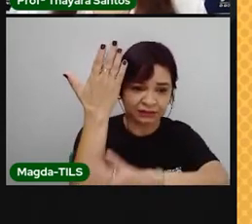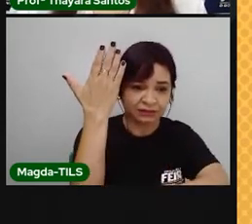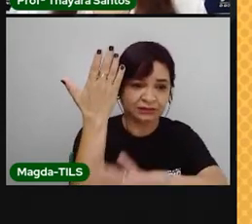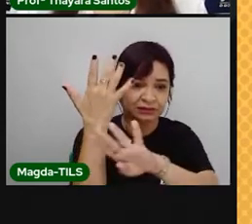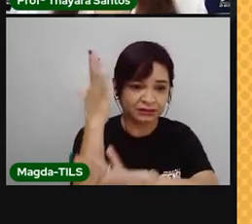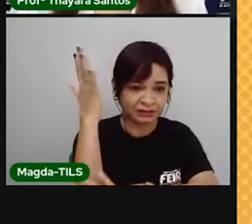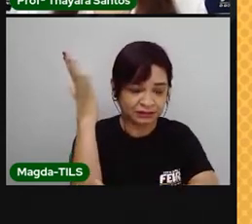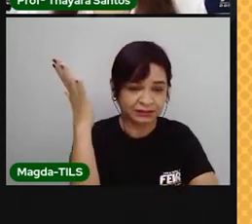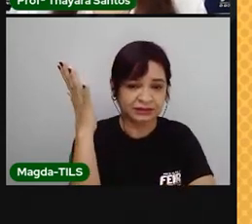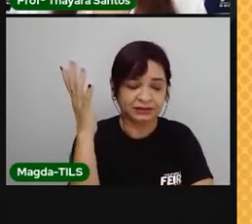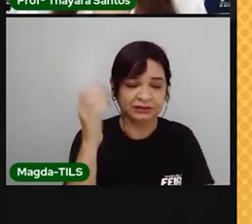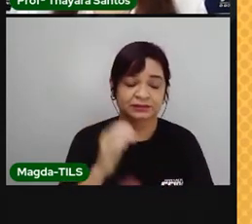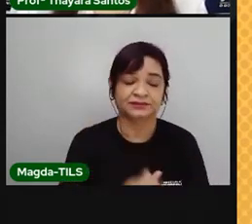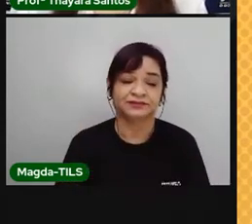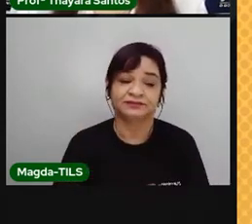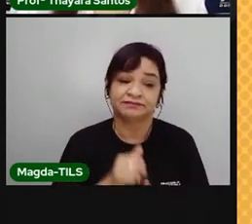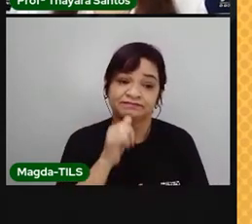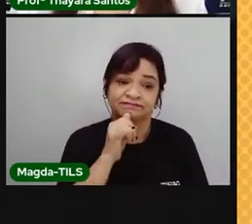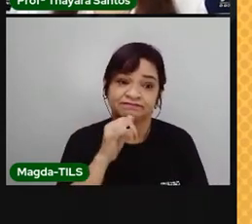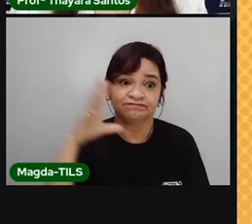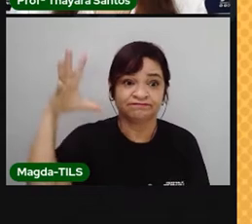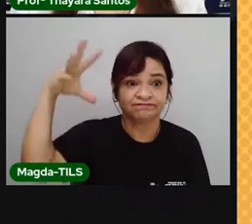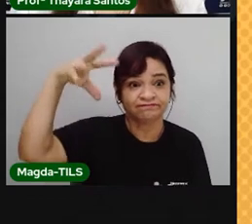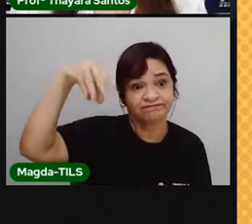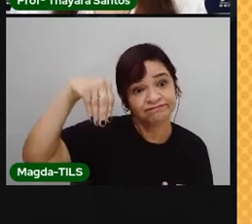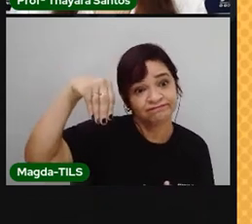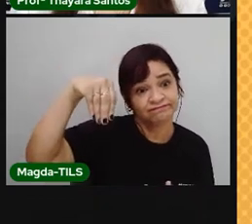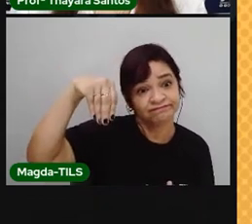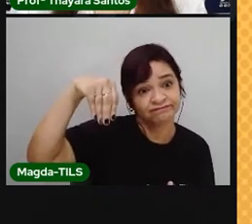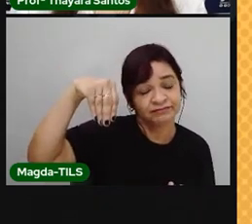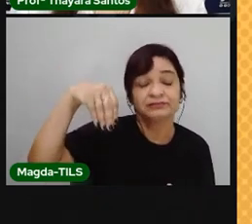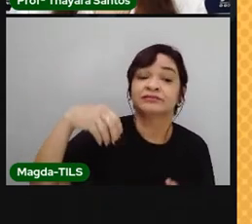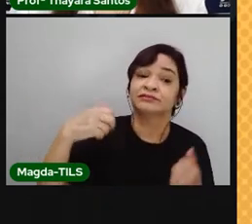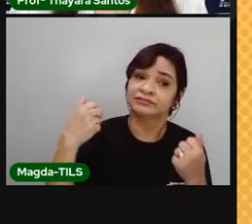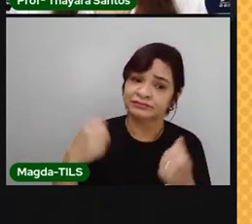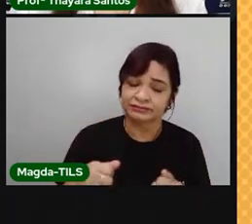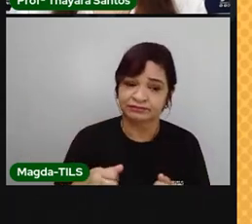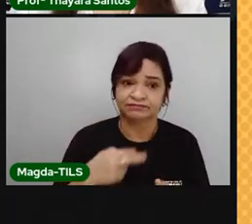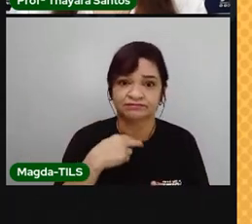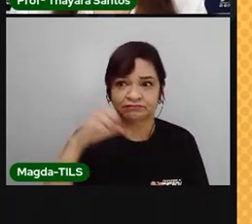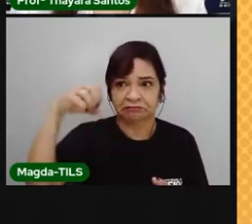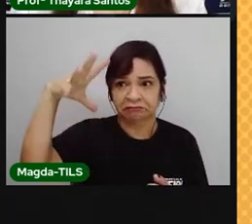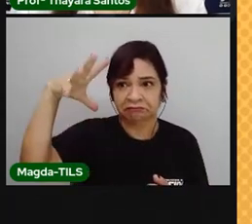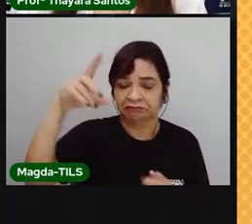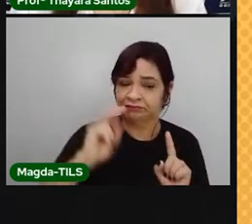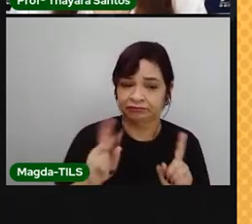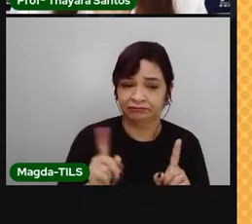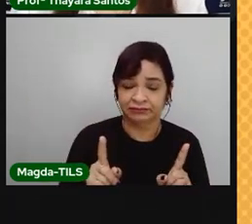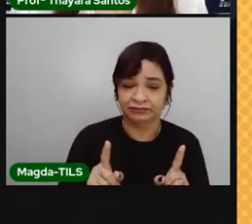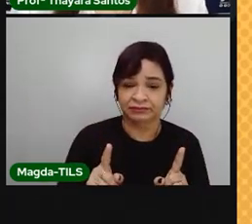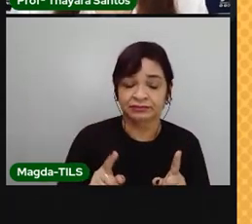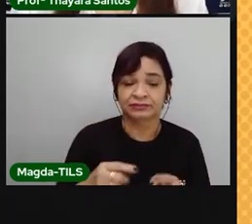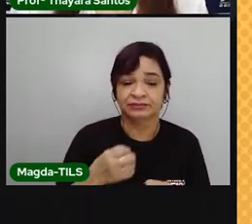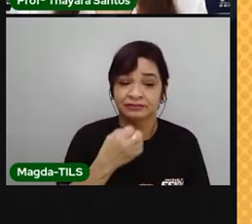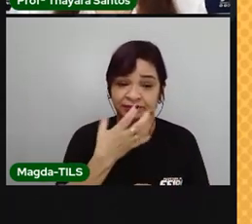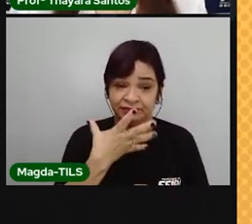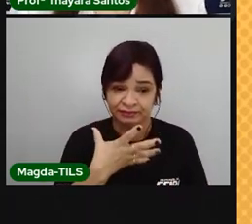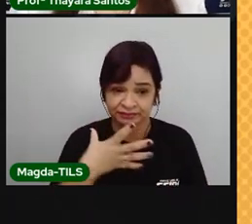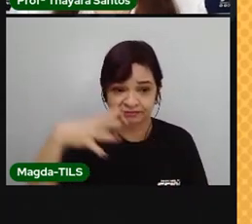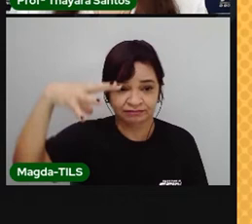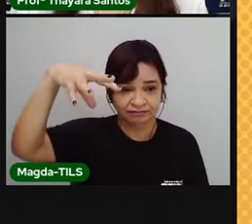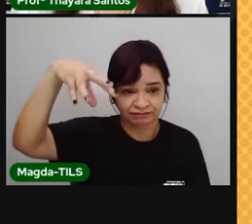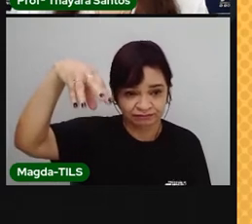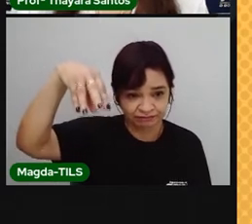Apague a luz quando não precisar dela. Se economizarmos eletricidade, também reduzimos o gasto de energia para produzi-la.